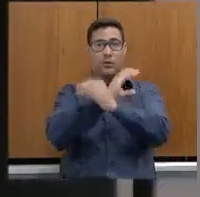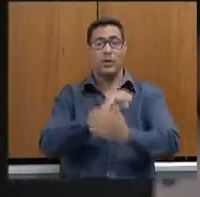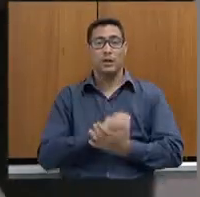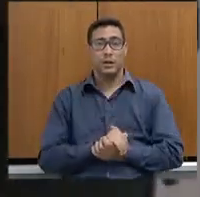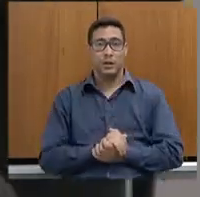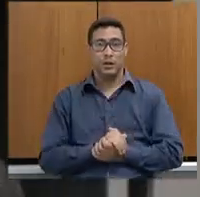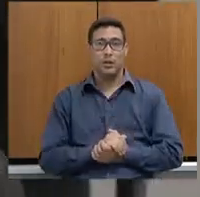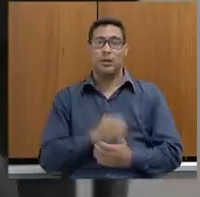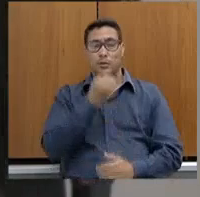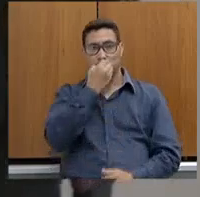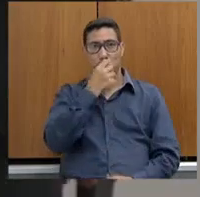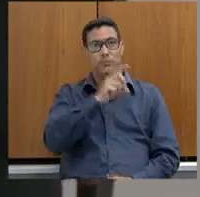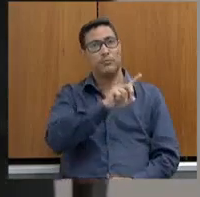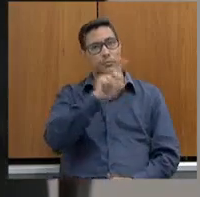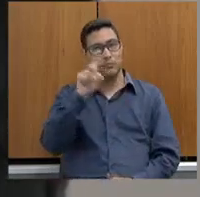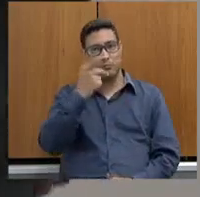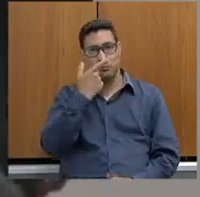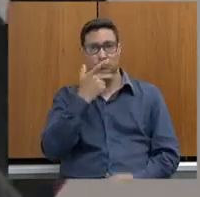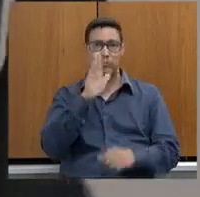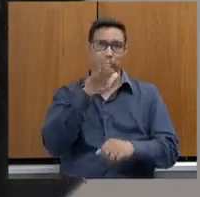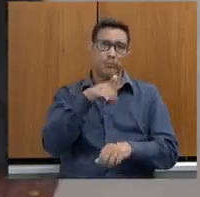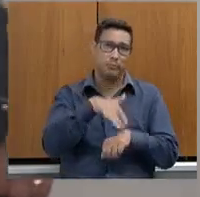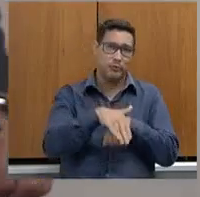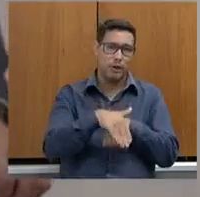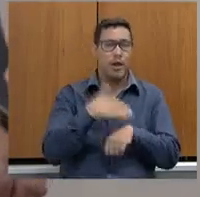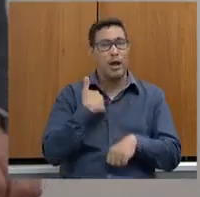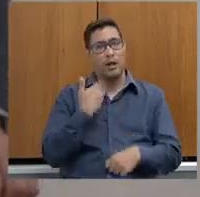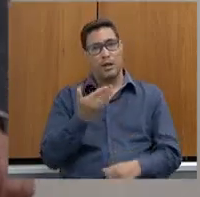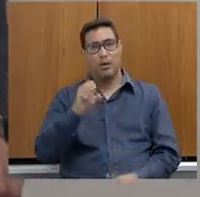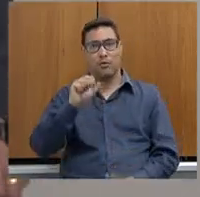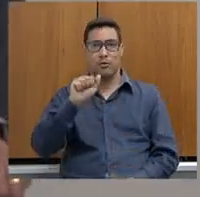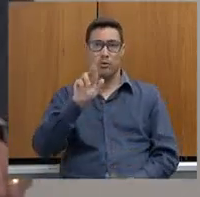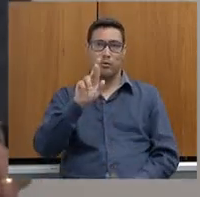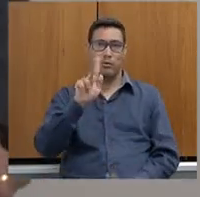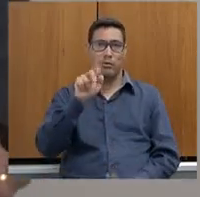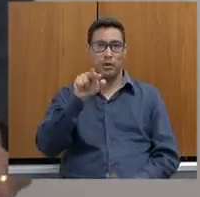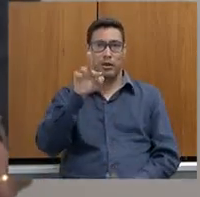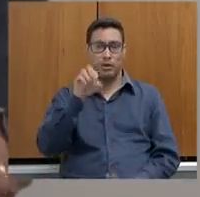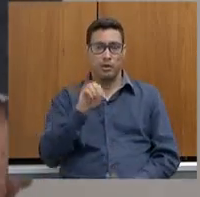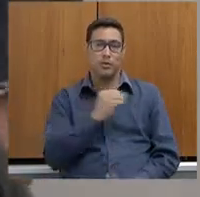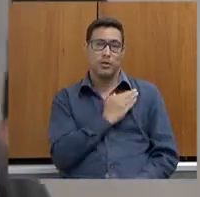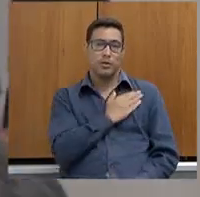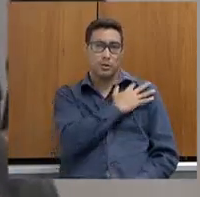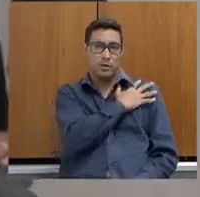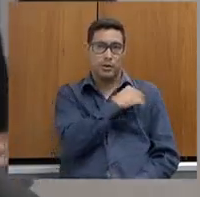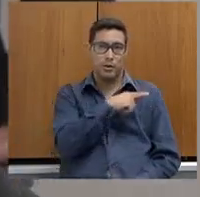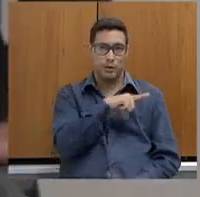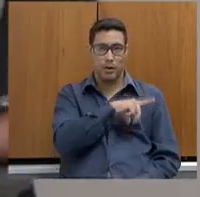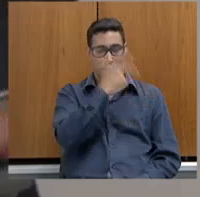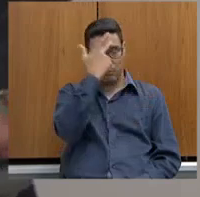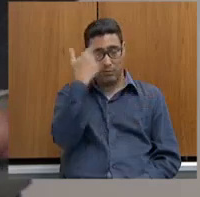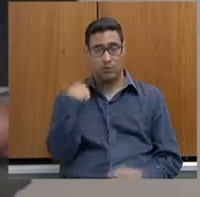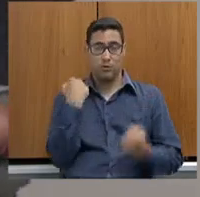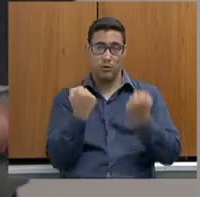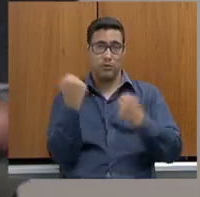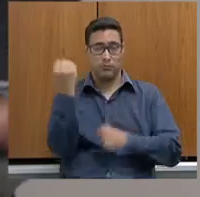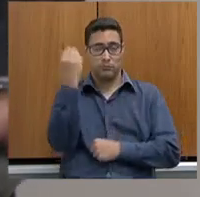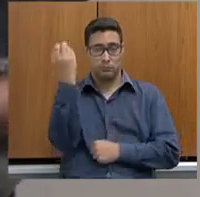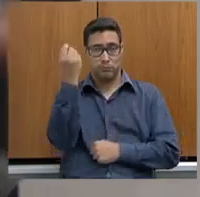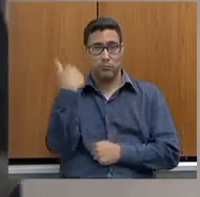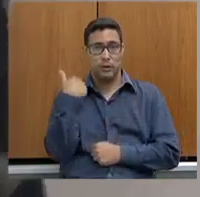Aí, bom dia, boa tarde, boa noite. Aqui é o sargento fulano de tal. Nossa viatura está com um cidadão assim, assim, assim, assim.